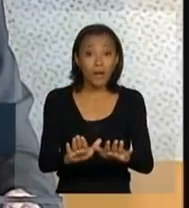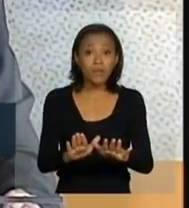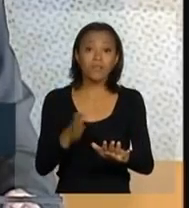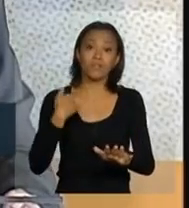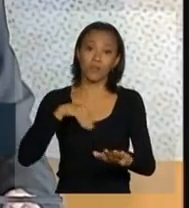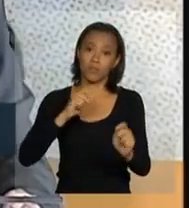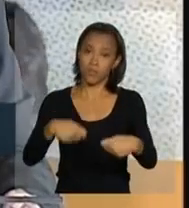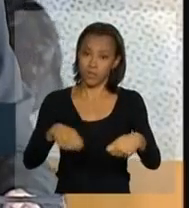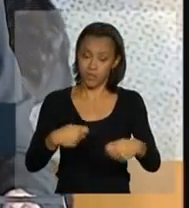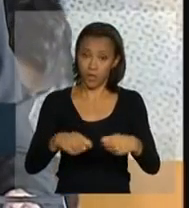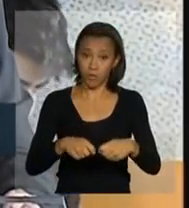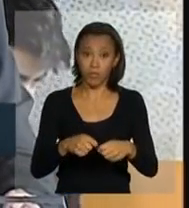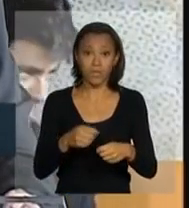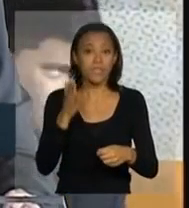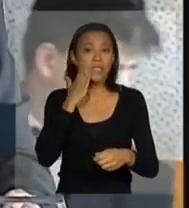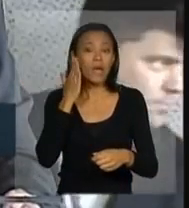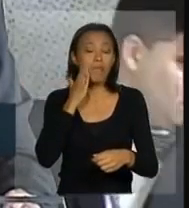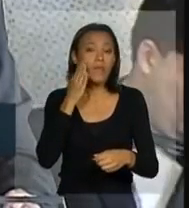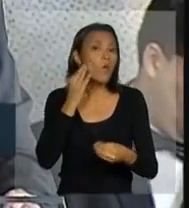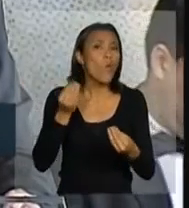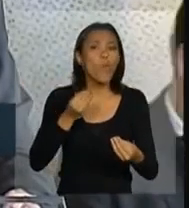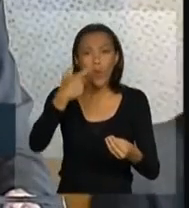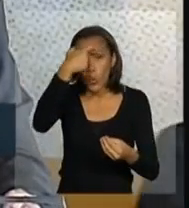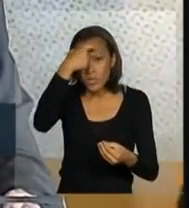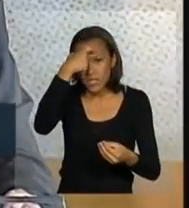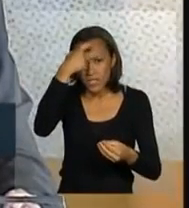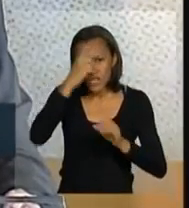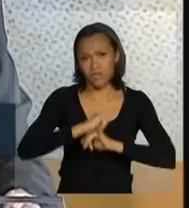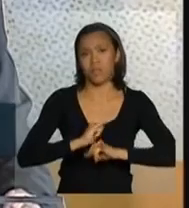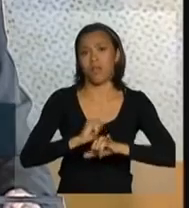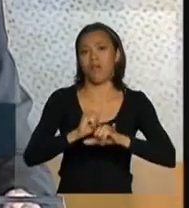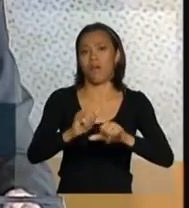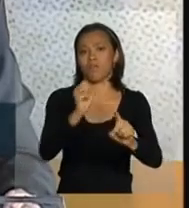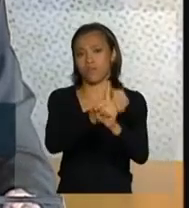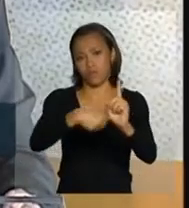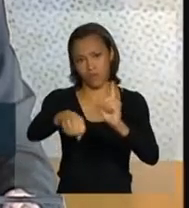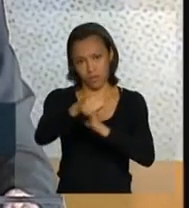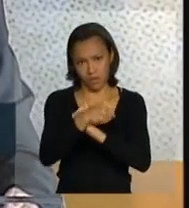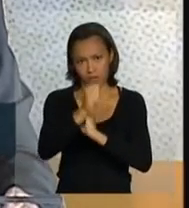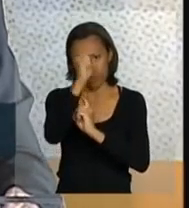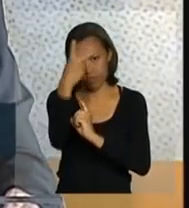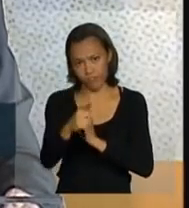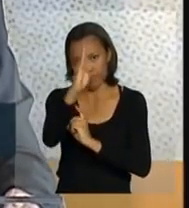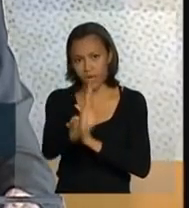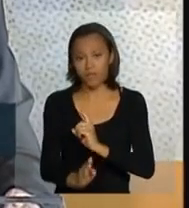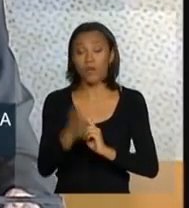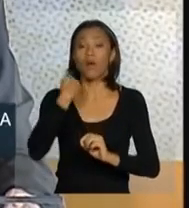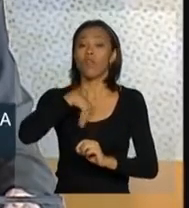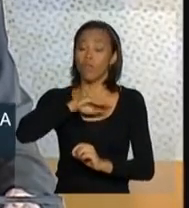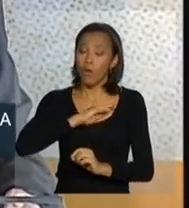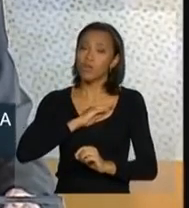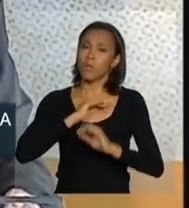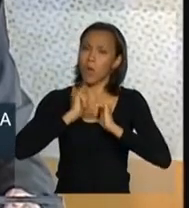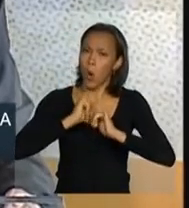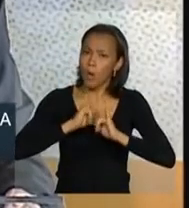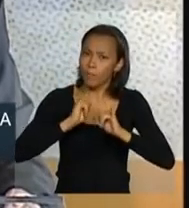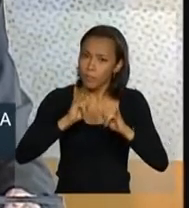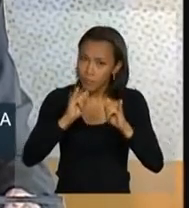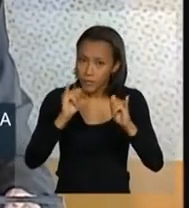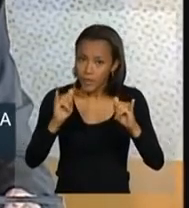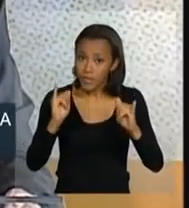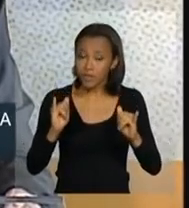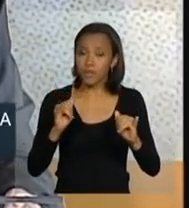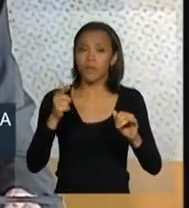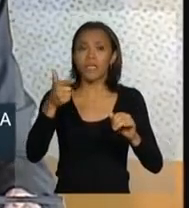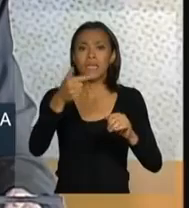buscar ações de conscientização da sociedade brasileira. Nós estamos fazendo uma campanha publicitária